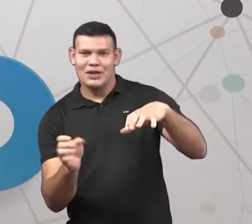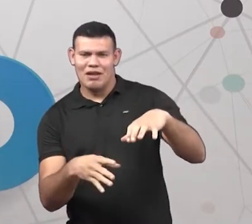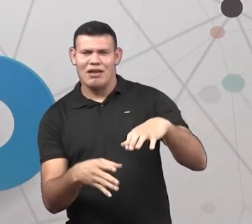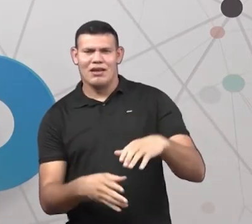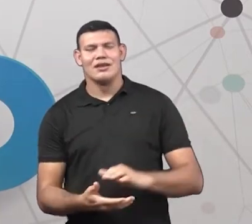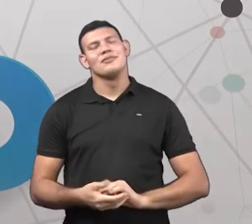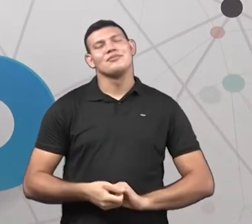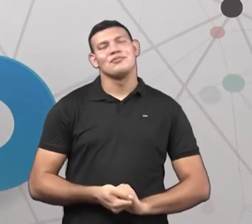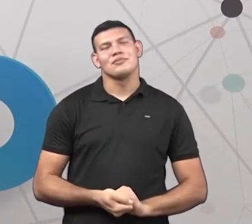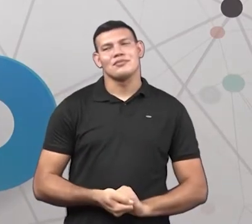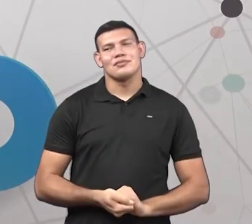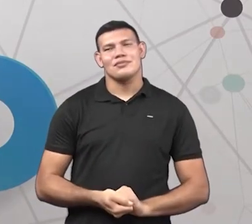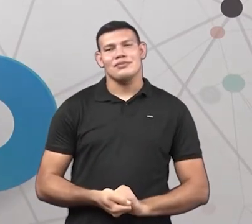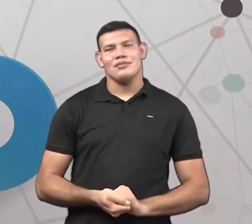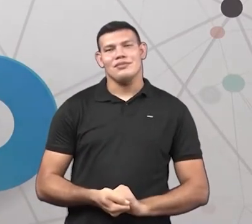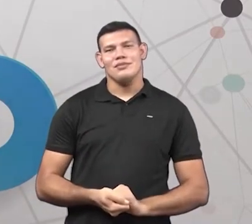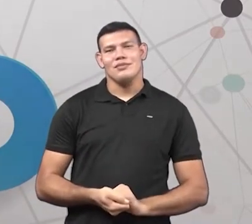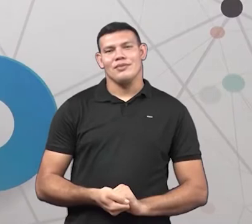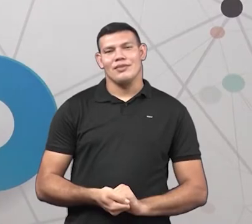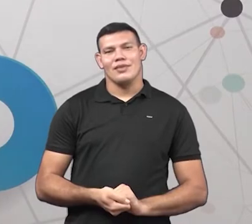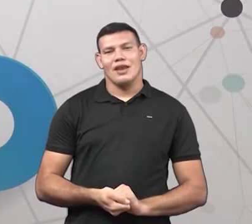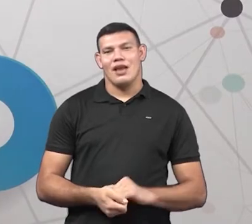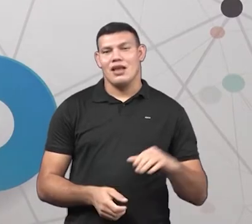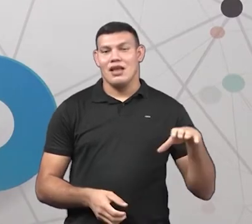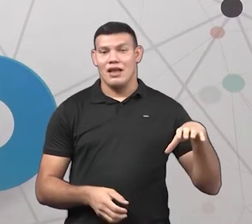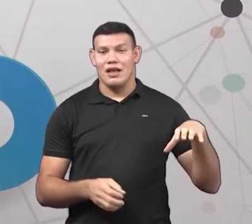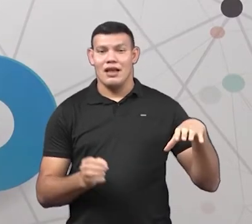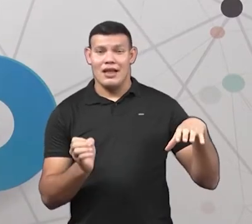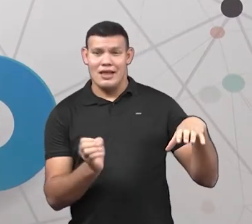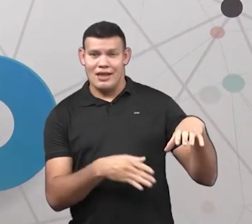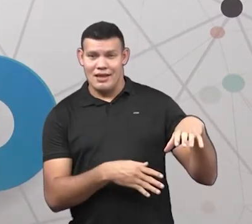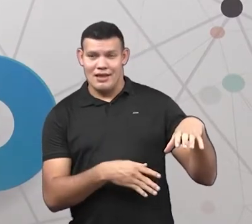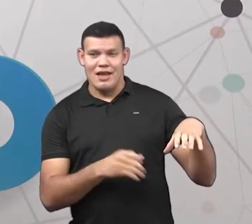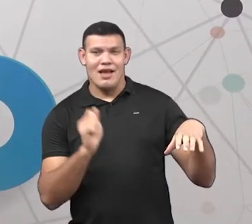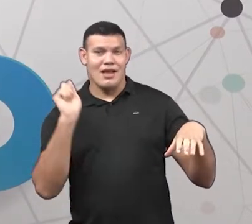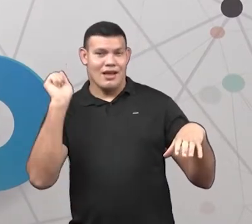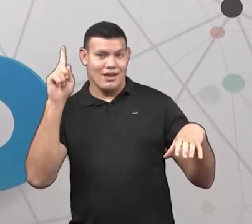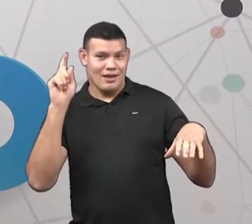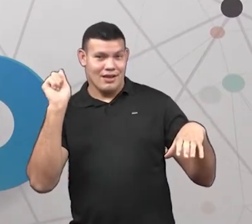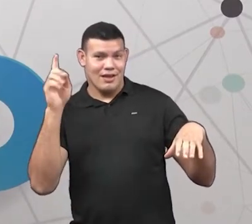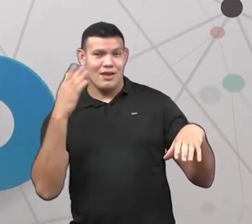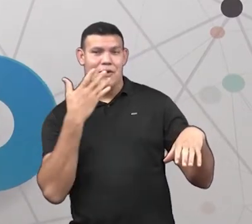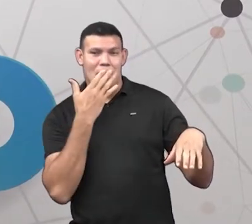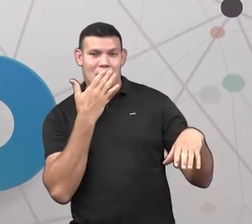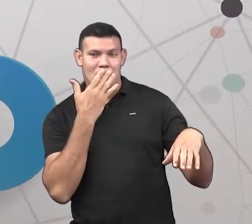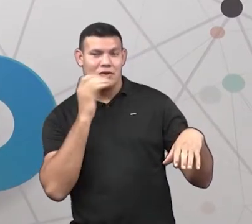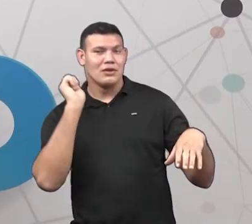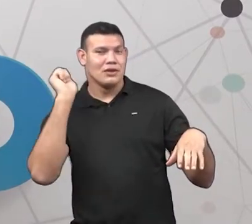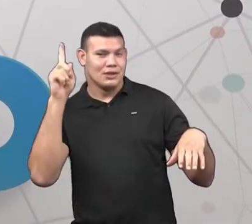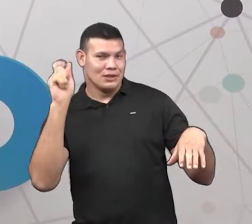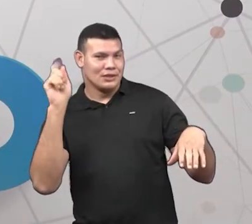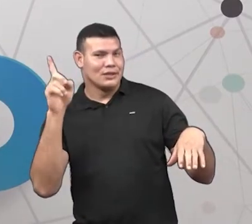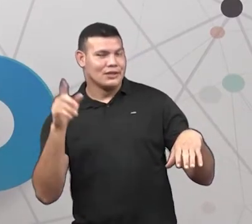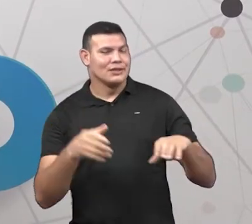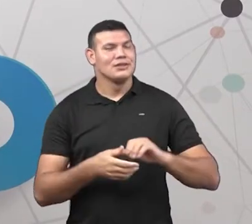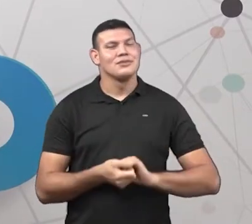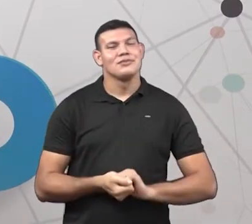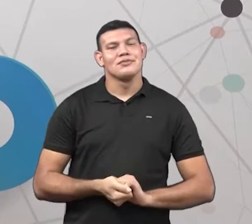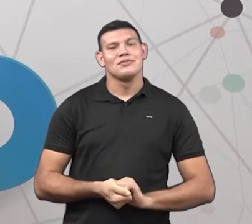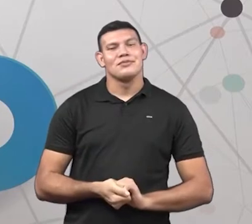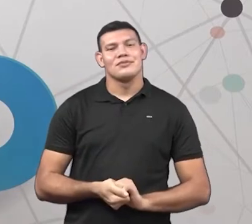da lata azul, da latinha seletiva,